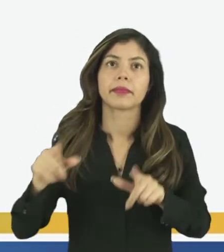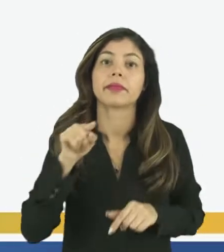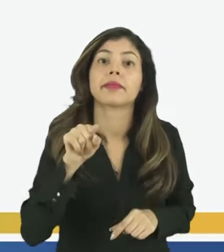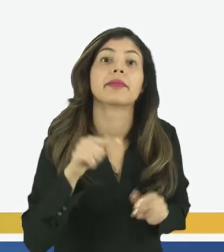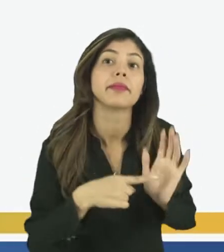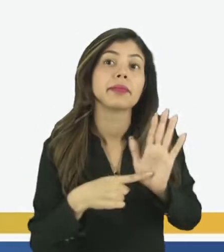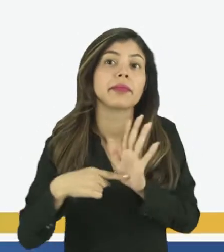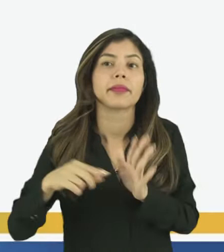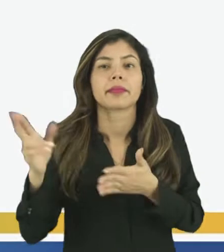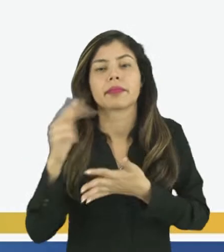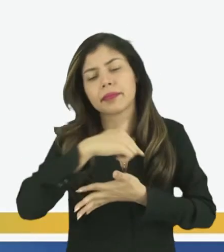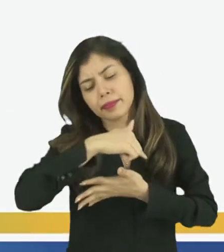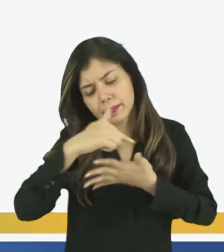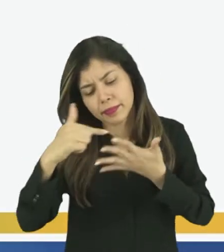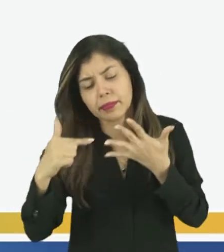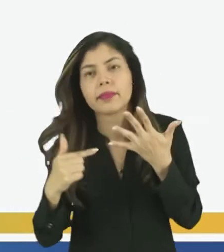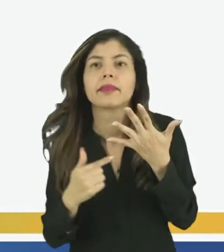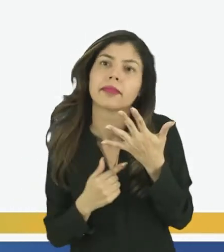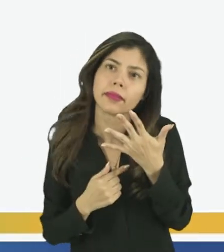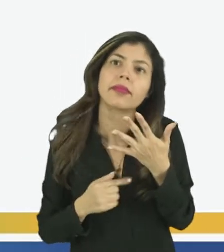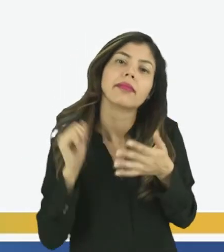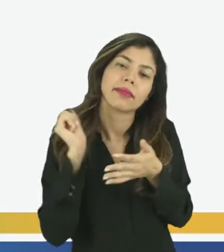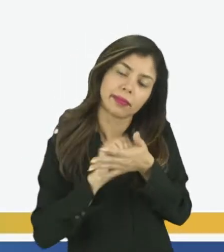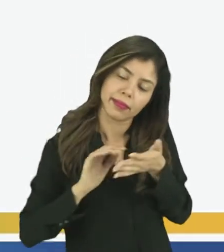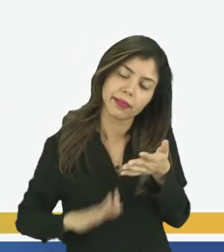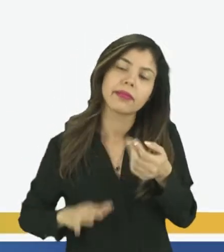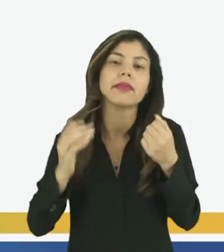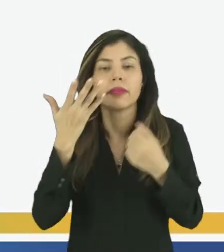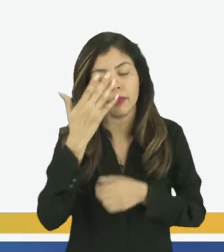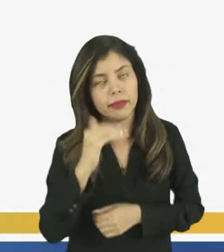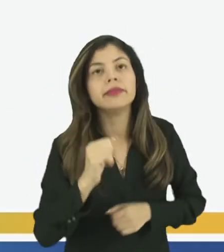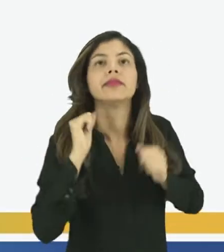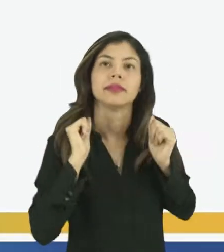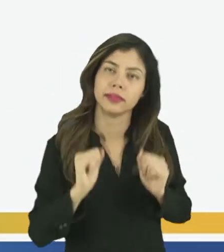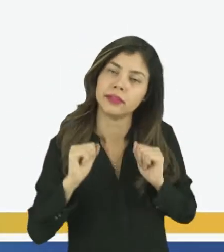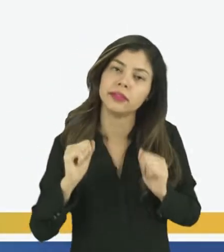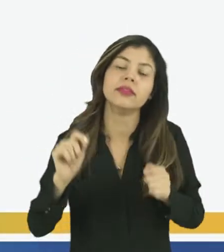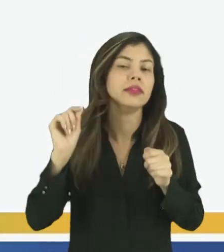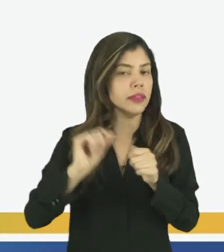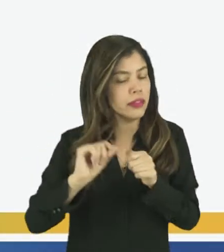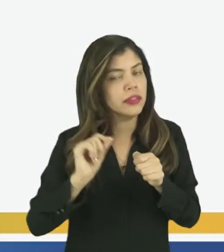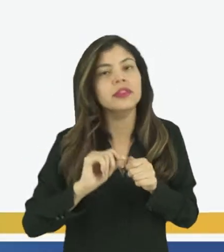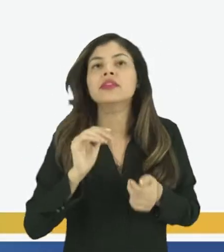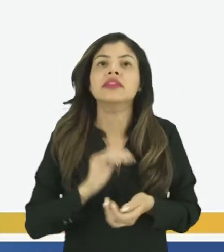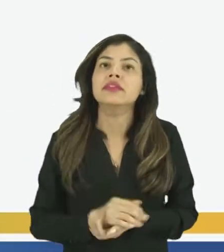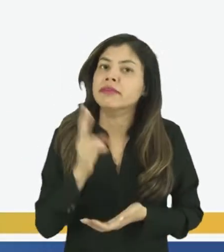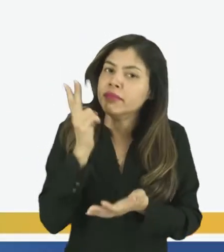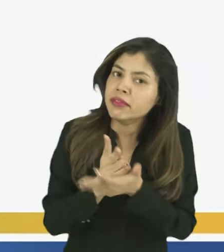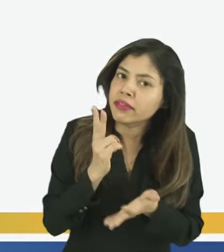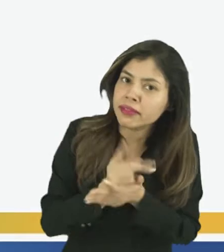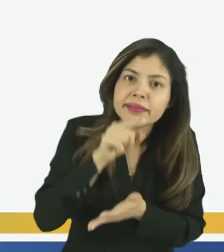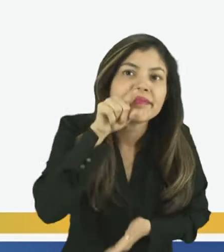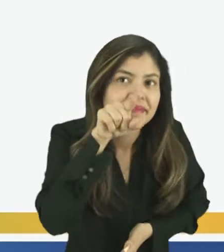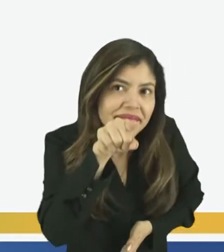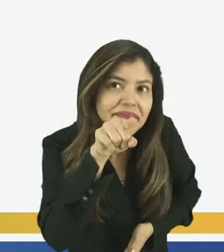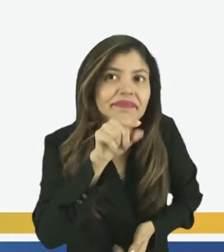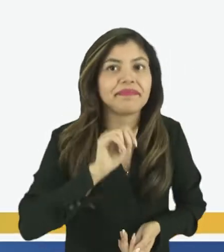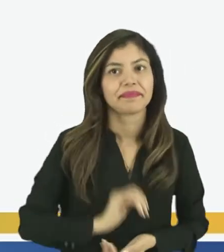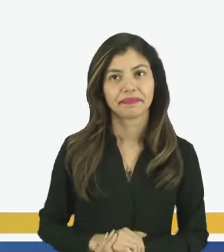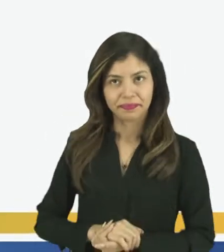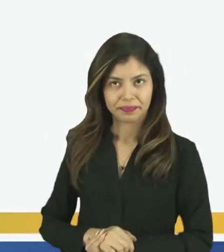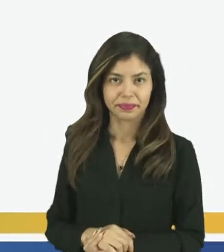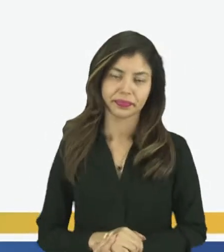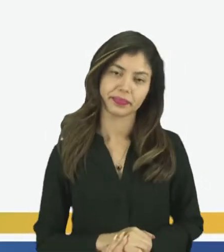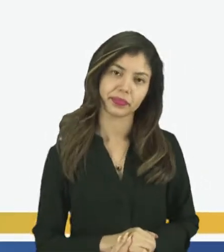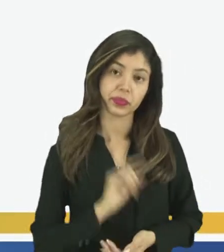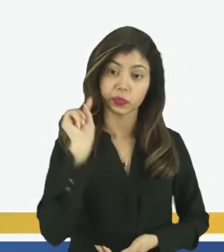mostrando vários, várias atividades em que as crianças podem realizar. É isso mesmo, vocês. E